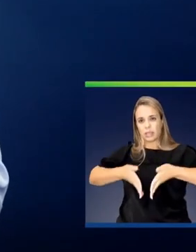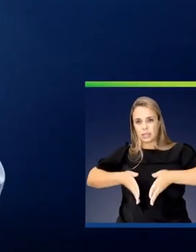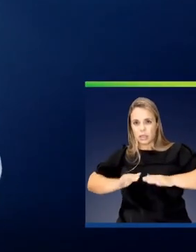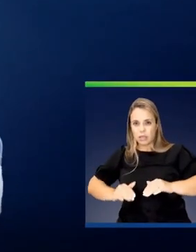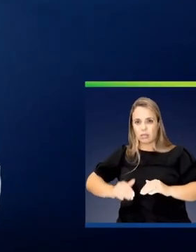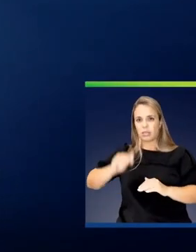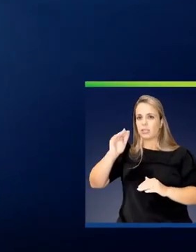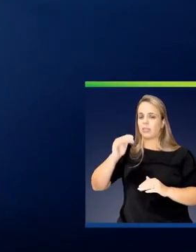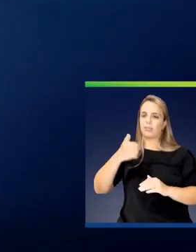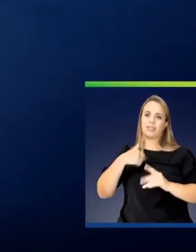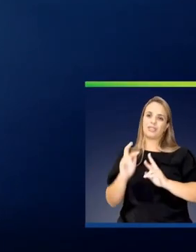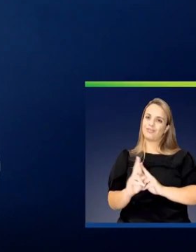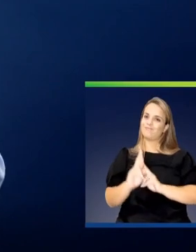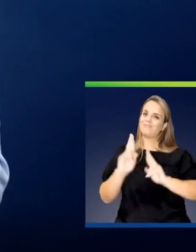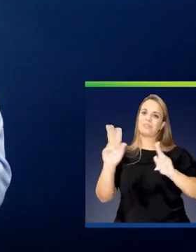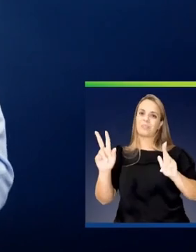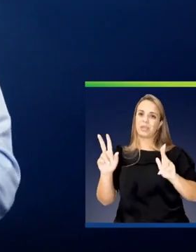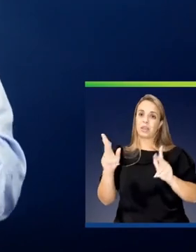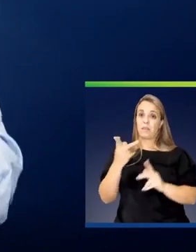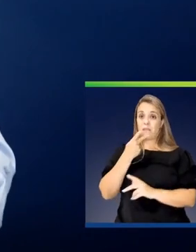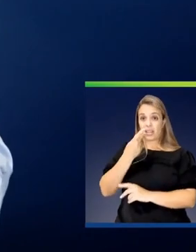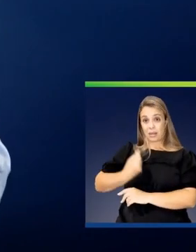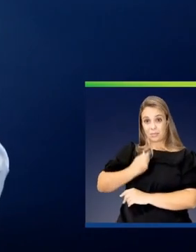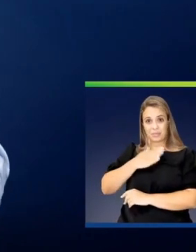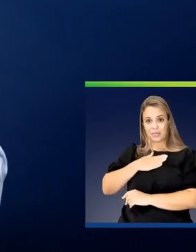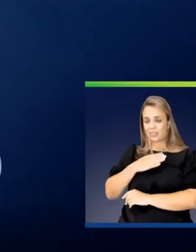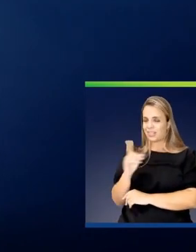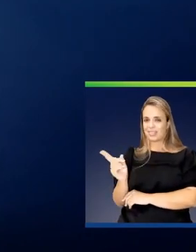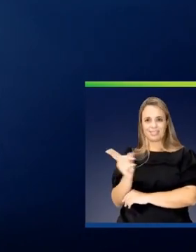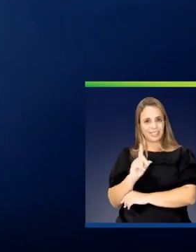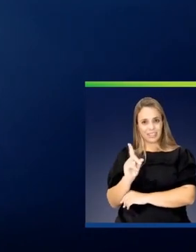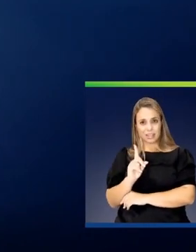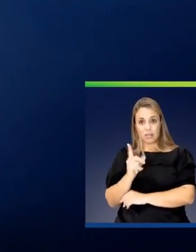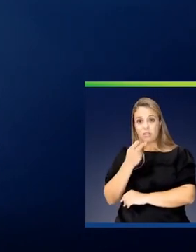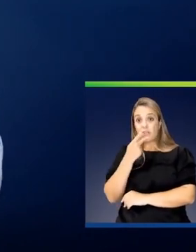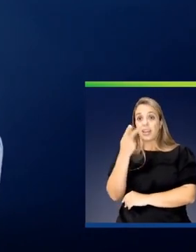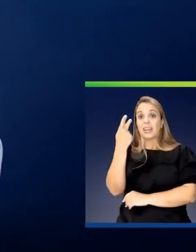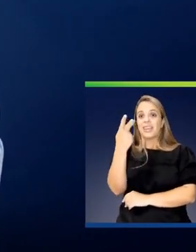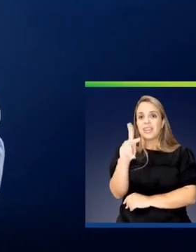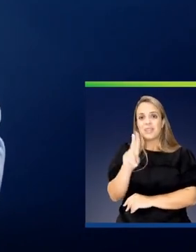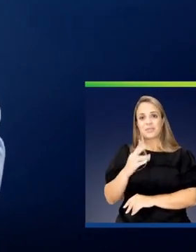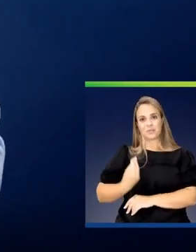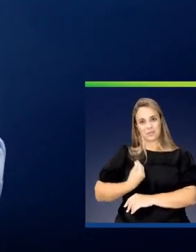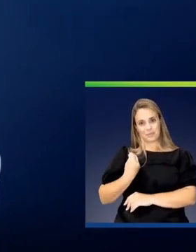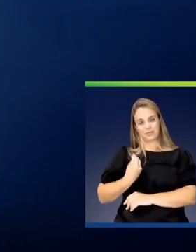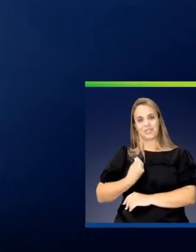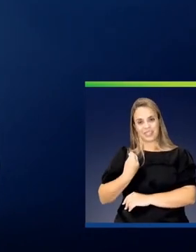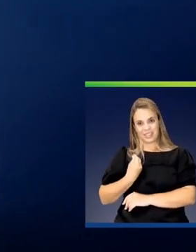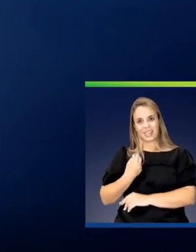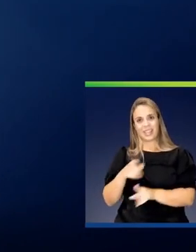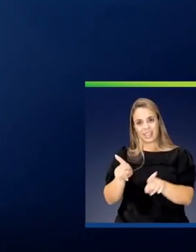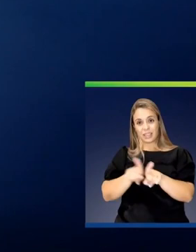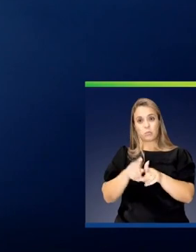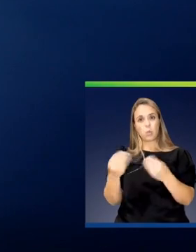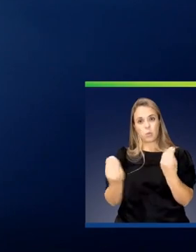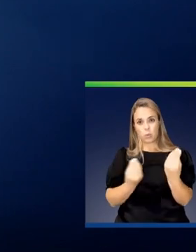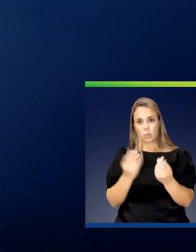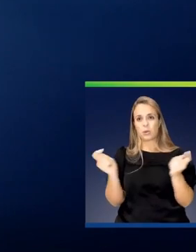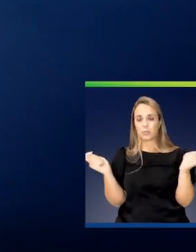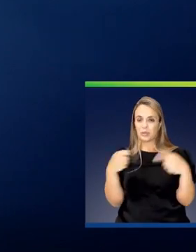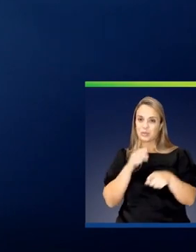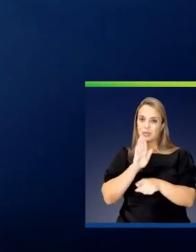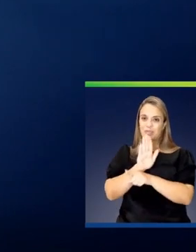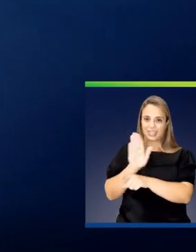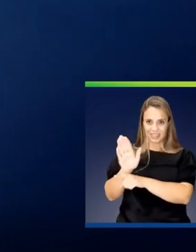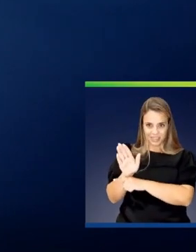candidatos, eu não vou dizer onde nasci, onde cresci. Não quero falar da minha vida, quero falar da sua vida